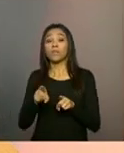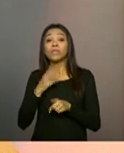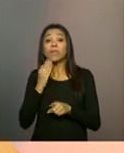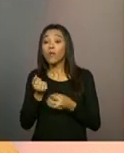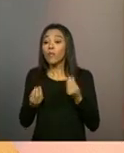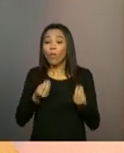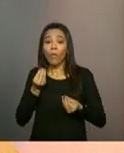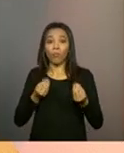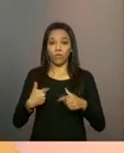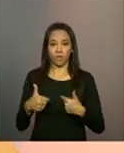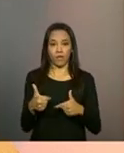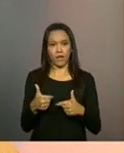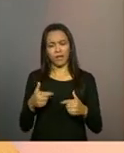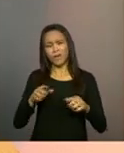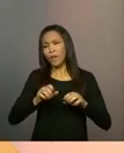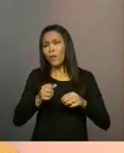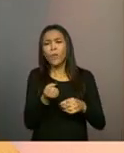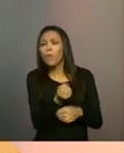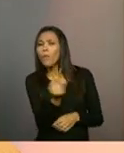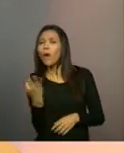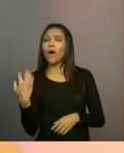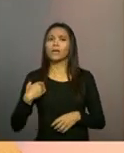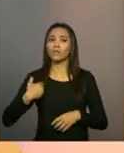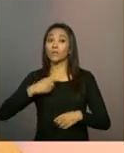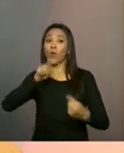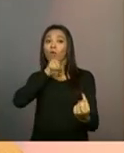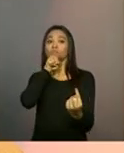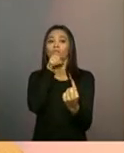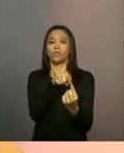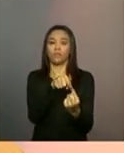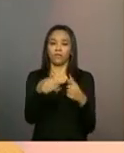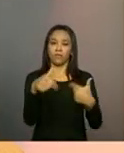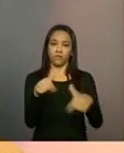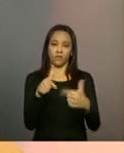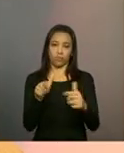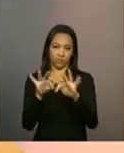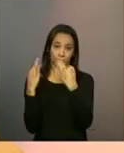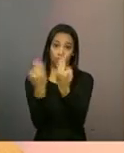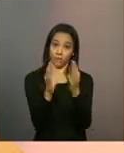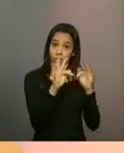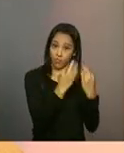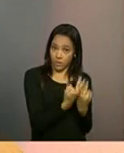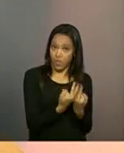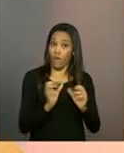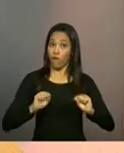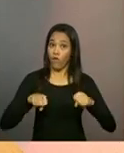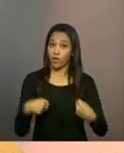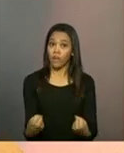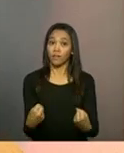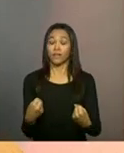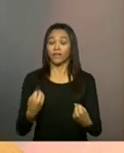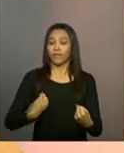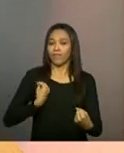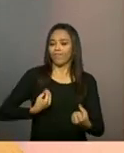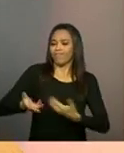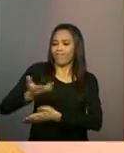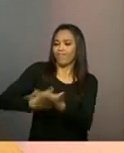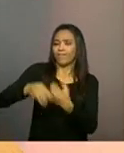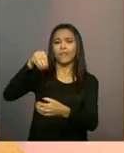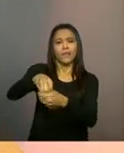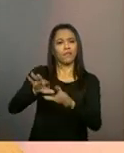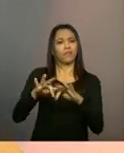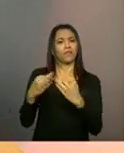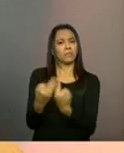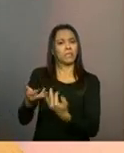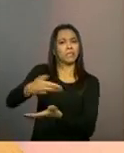quais são os grandes objetivos do trabalho social com famílias? Fortalecer a convivência, seja essa convivência familiar ou